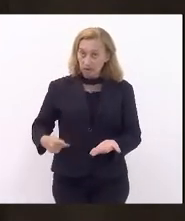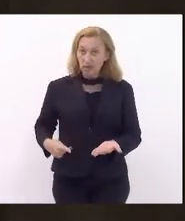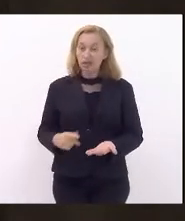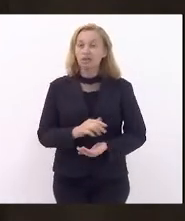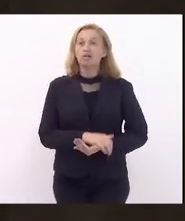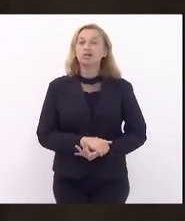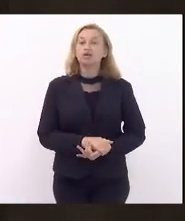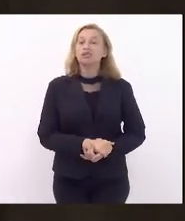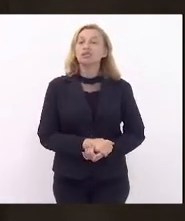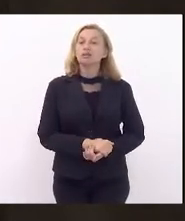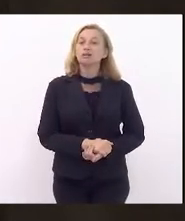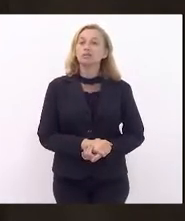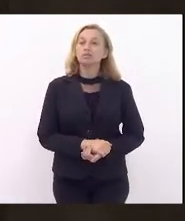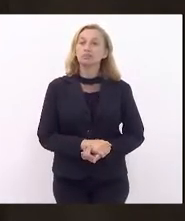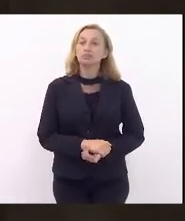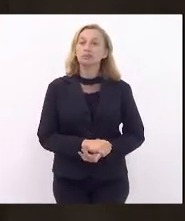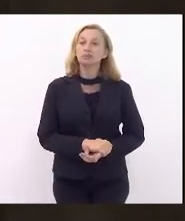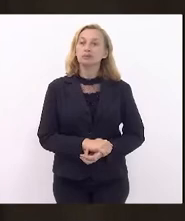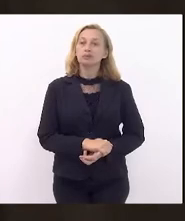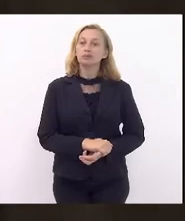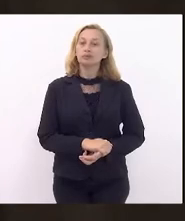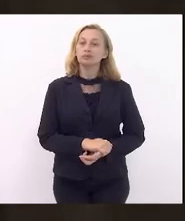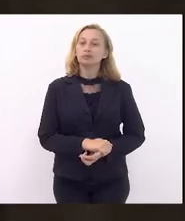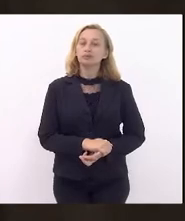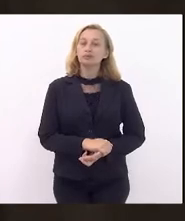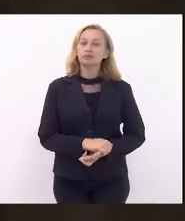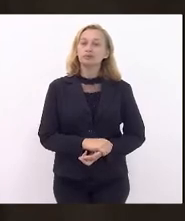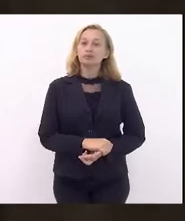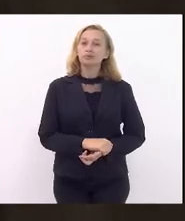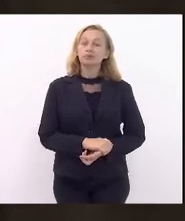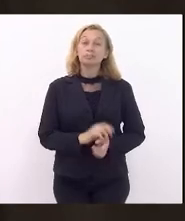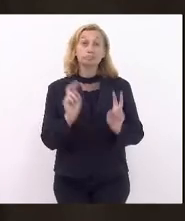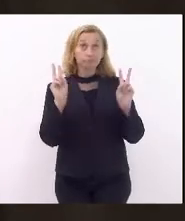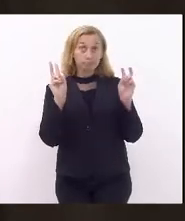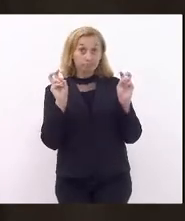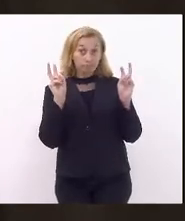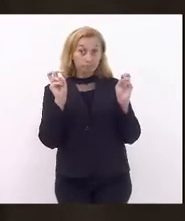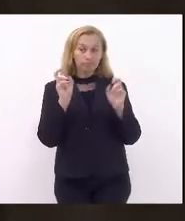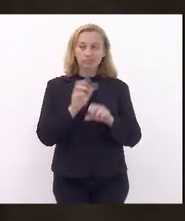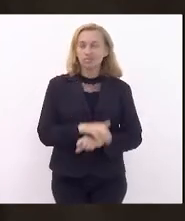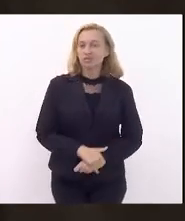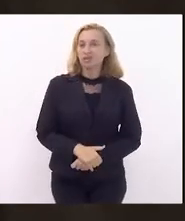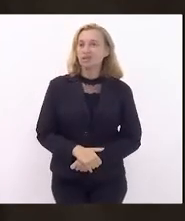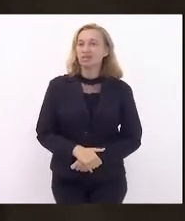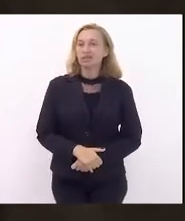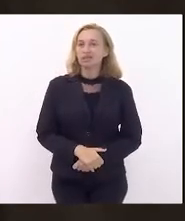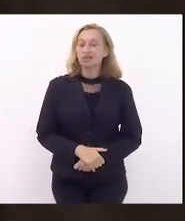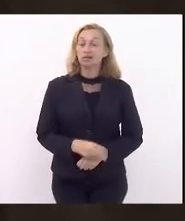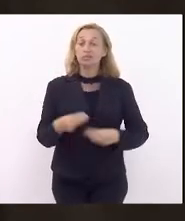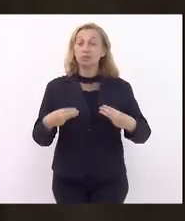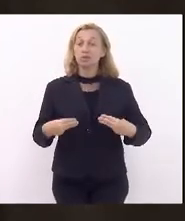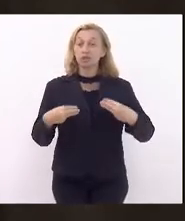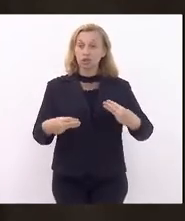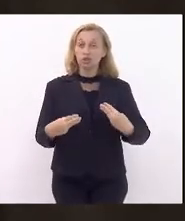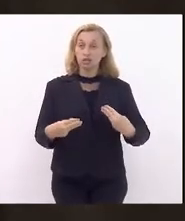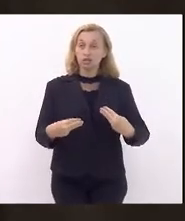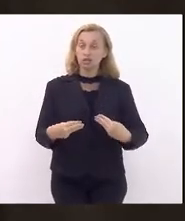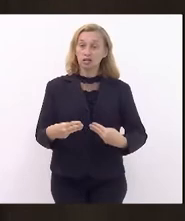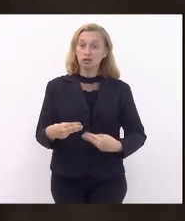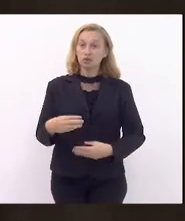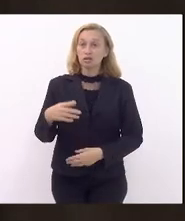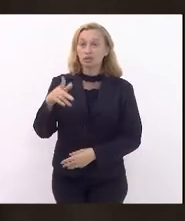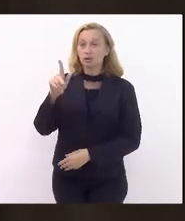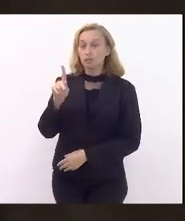o, entre aspas, ministro Paulo Guedes